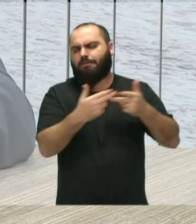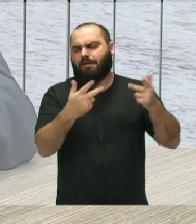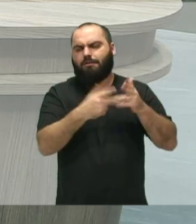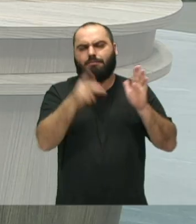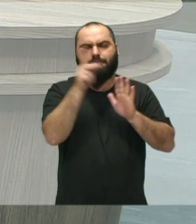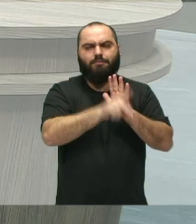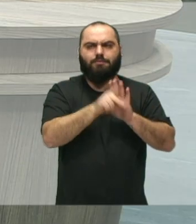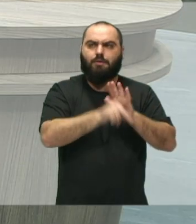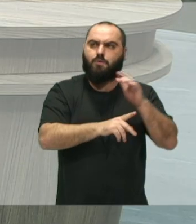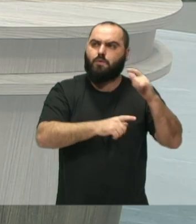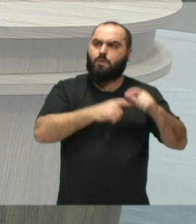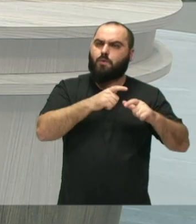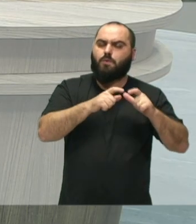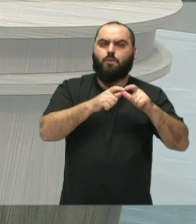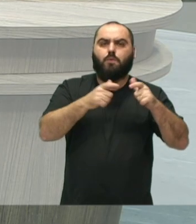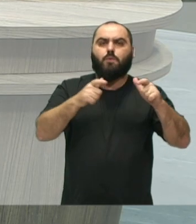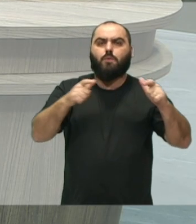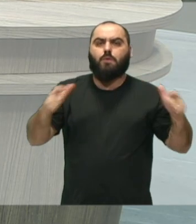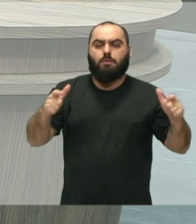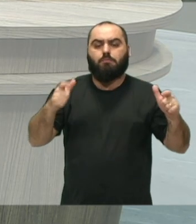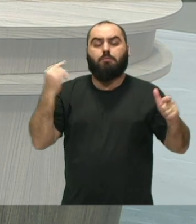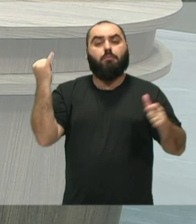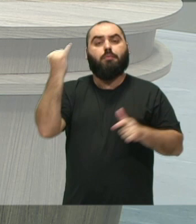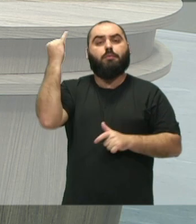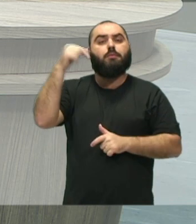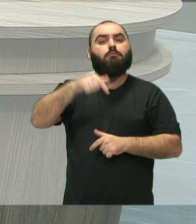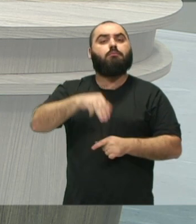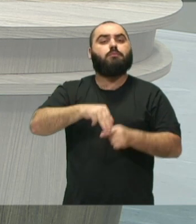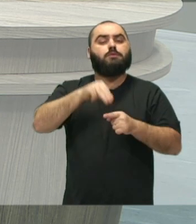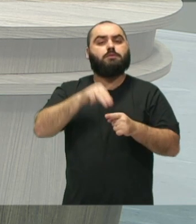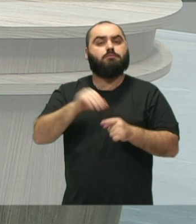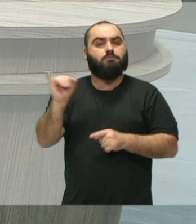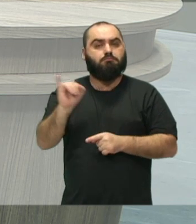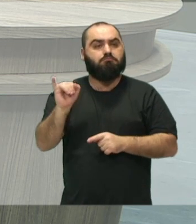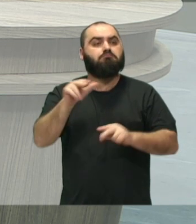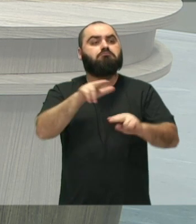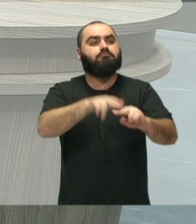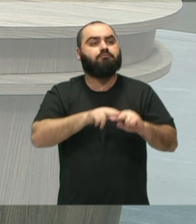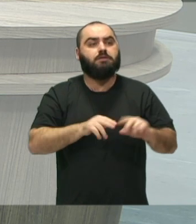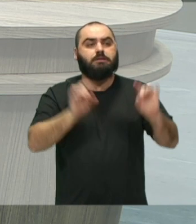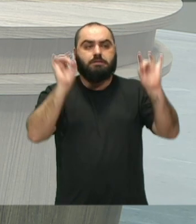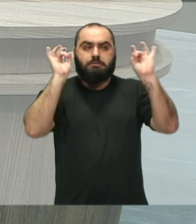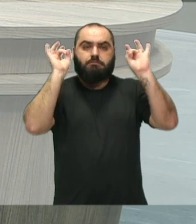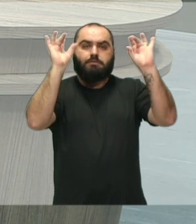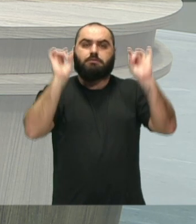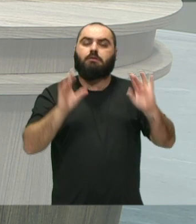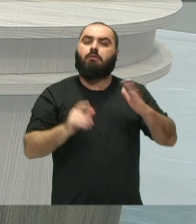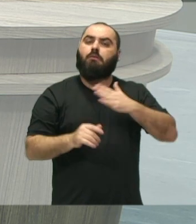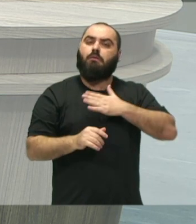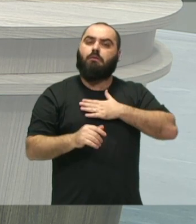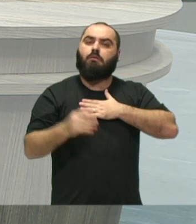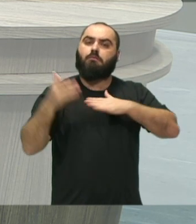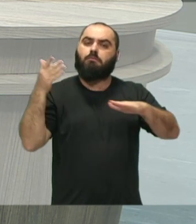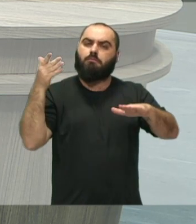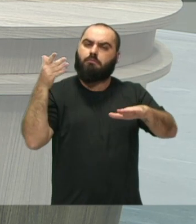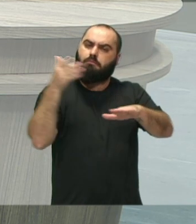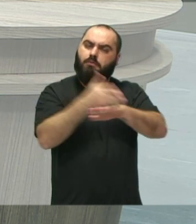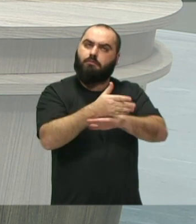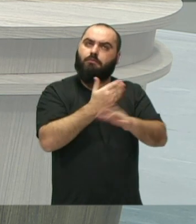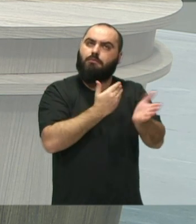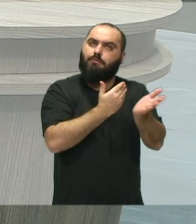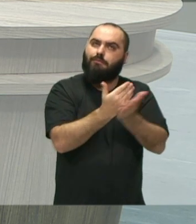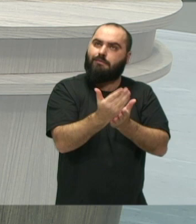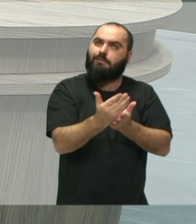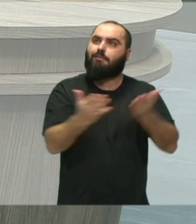ampliando essa política pública tão importante aqui no nosso município, Então, uma grande honra para mim ter participado desde o começo e ter agora